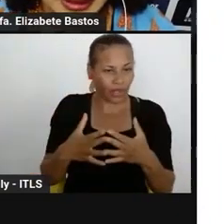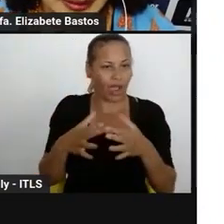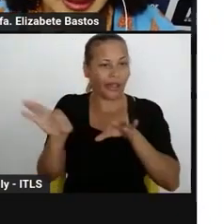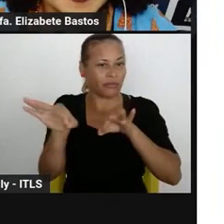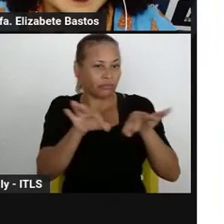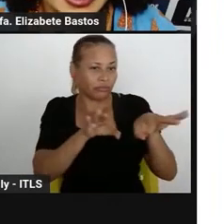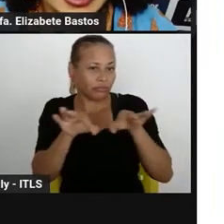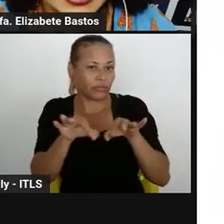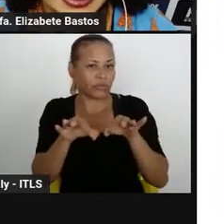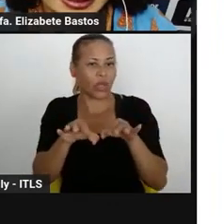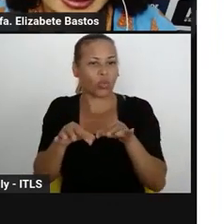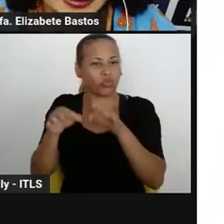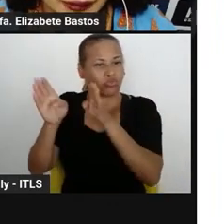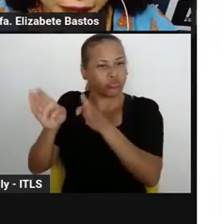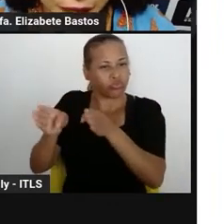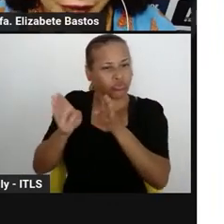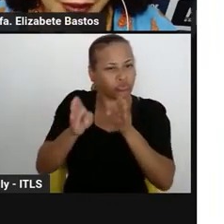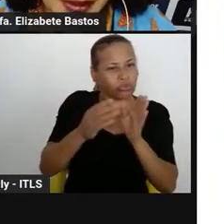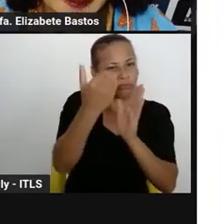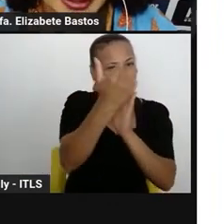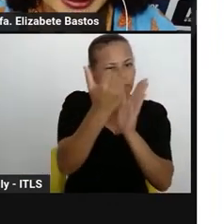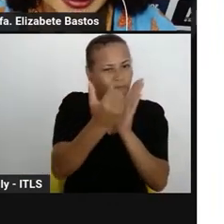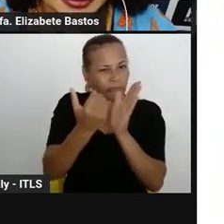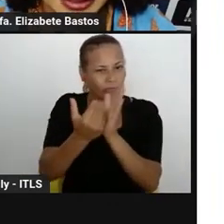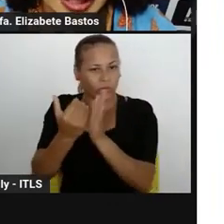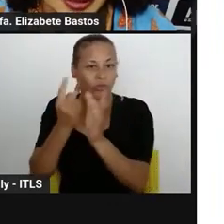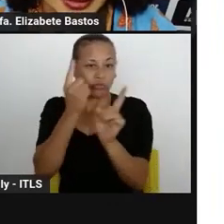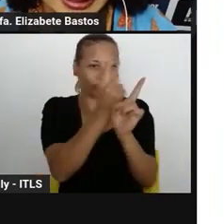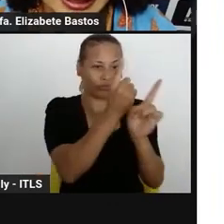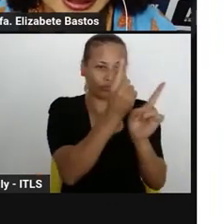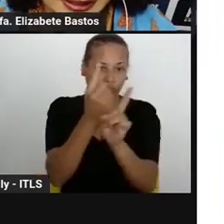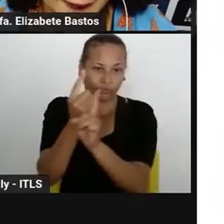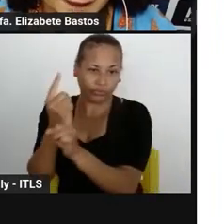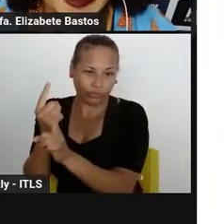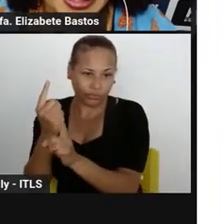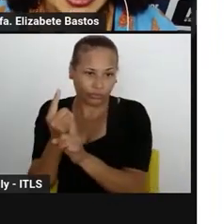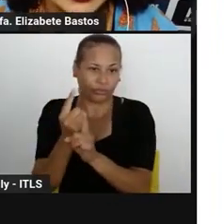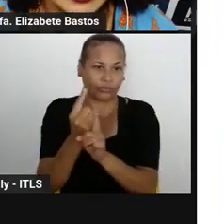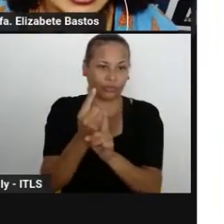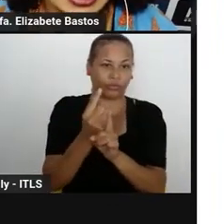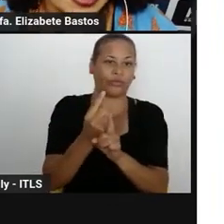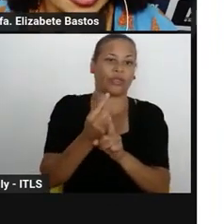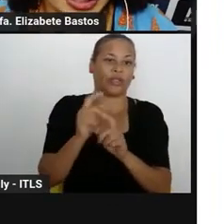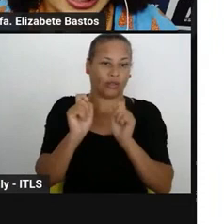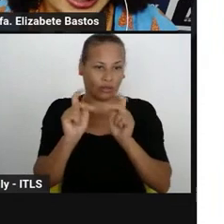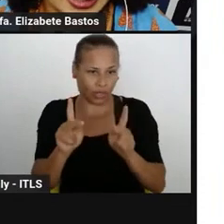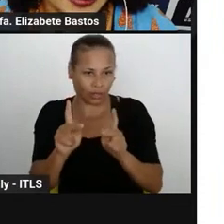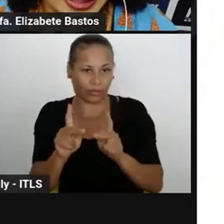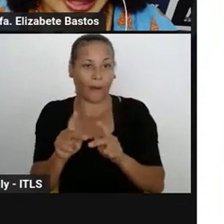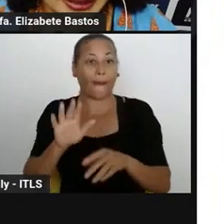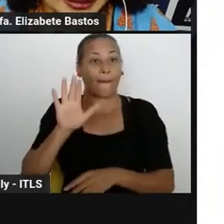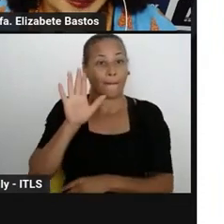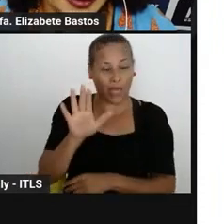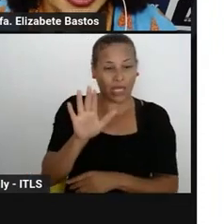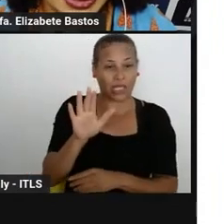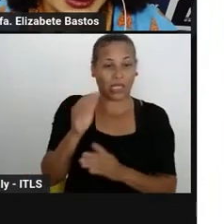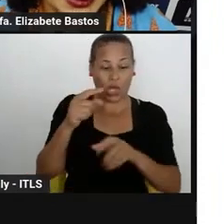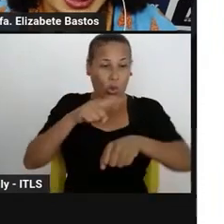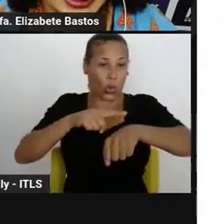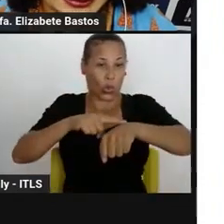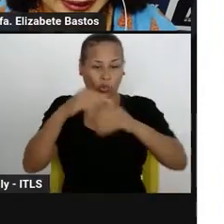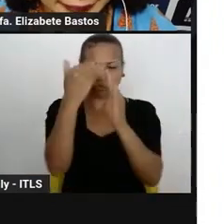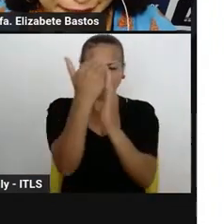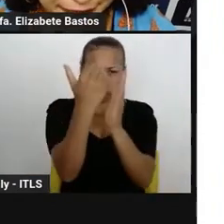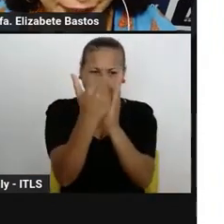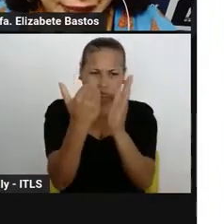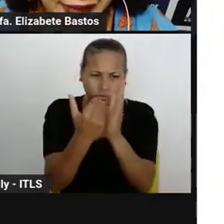cronograma desses encontros para devida organização. No que se refere à carga horária do professor